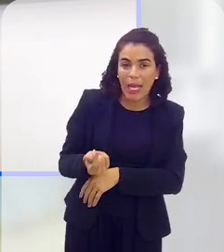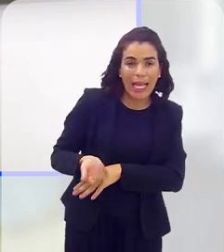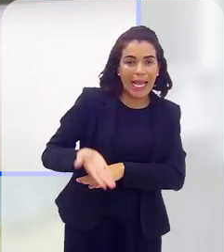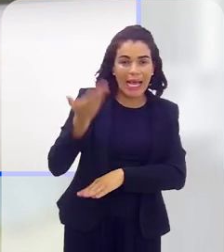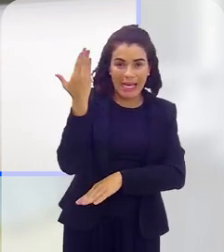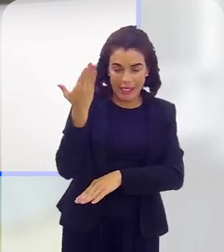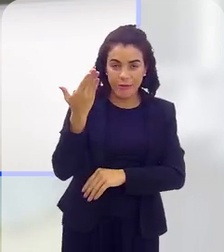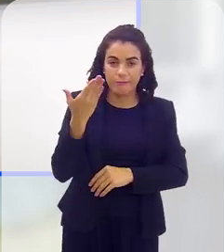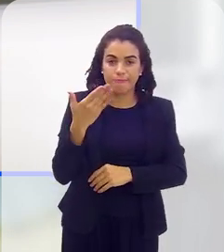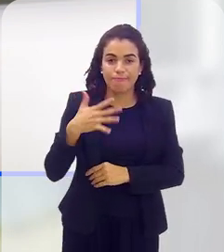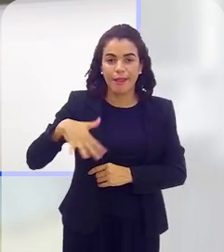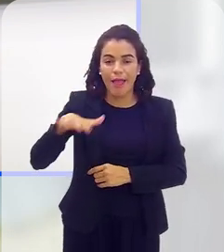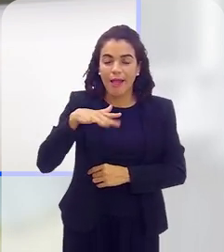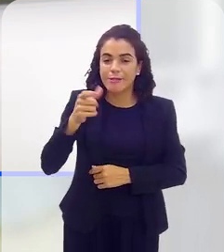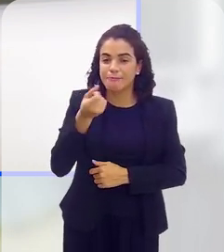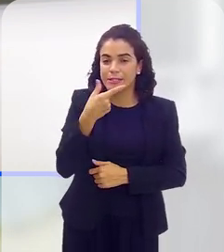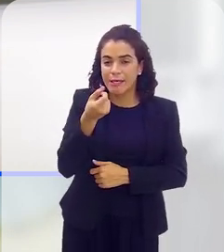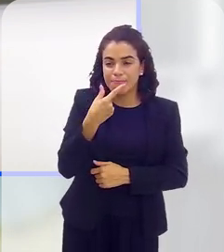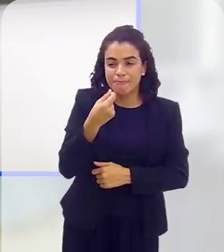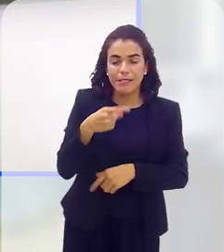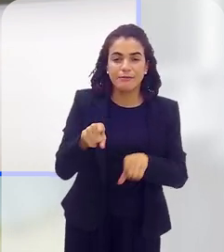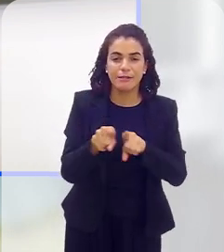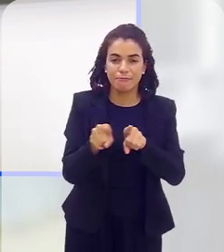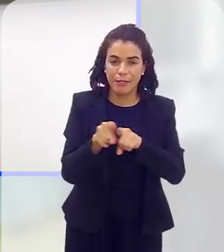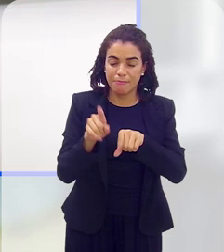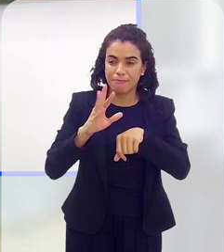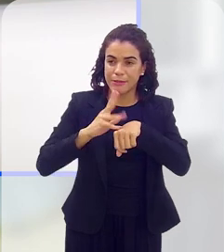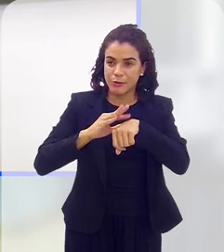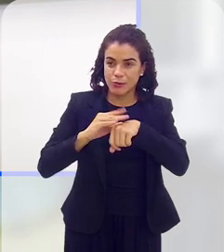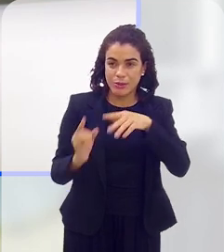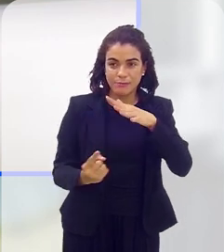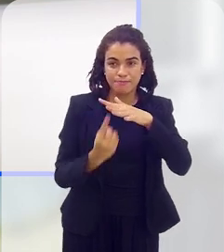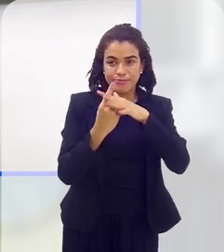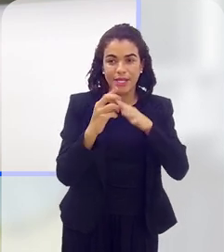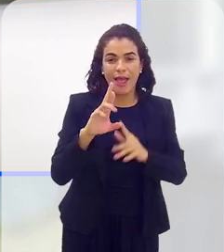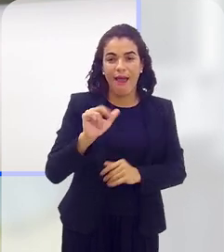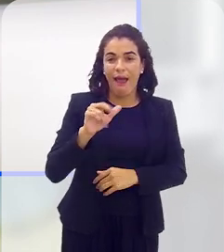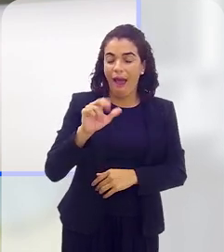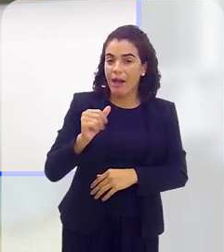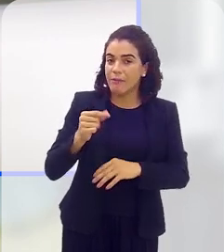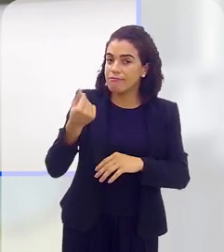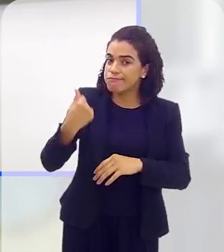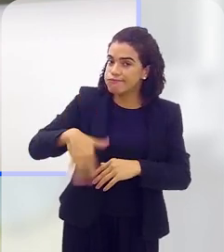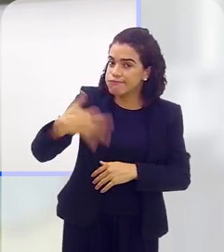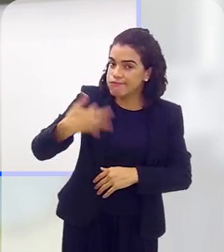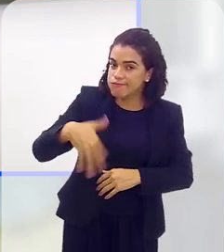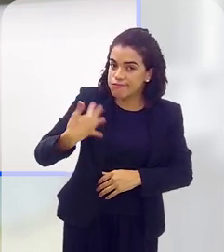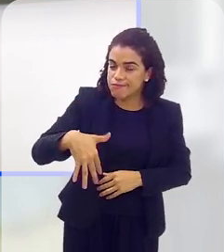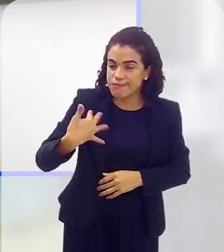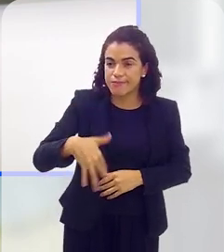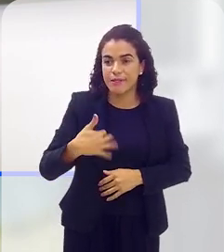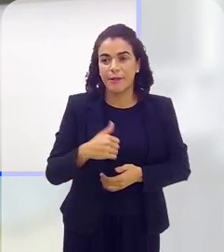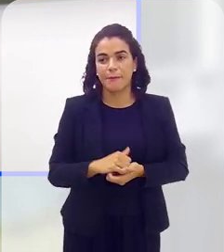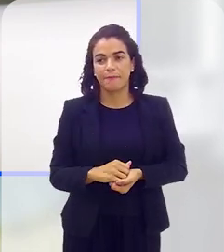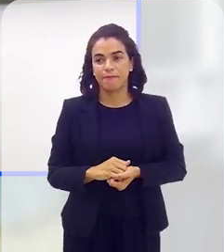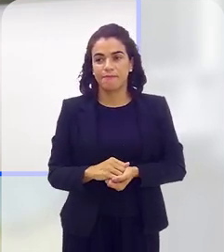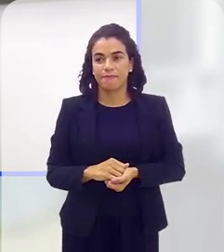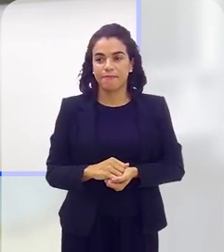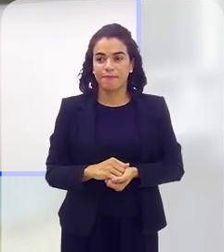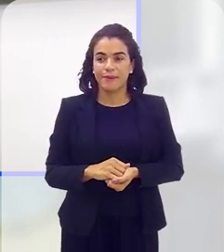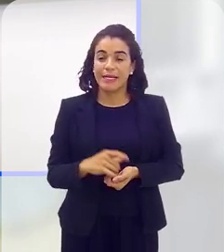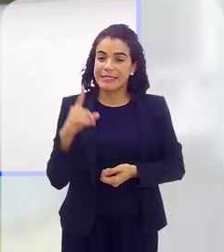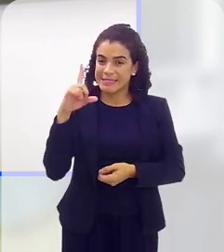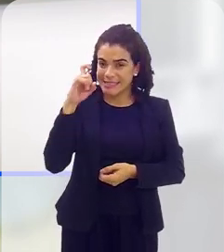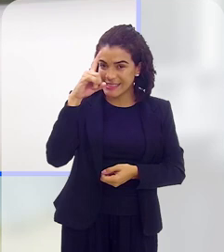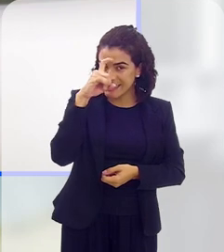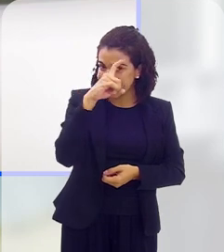Infelizmente, né, na parte de medicamentos de... para doenças raras, todos têm um custo elevado aí. E